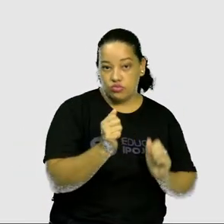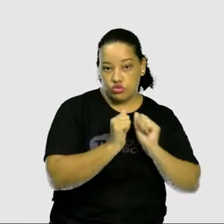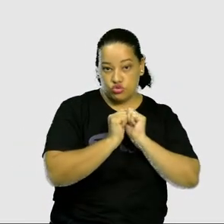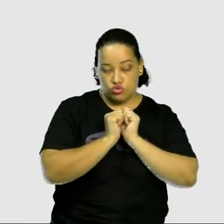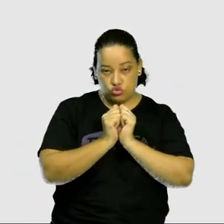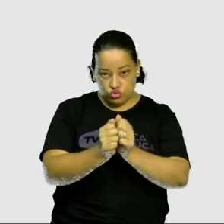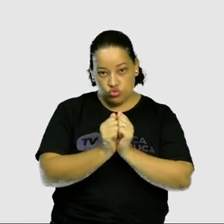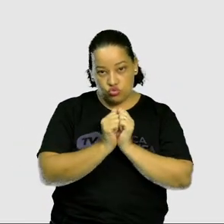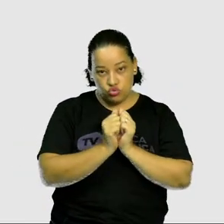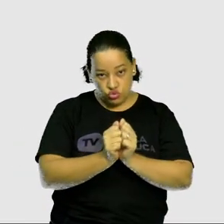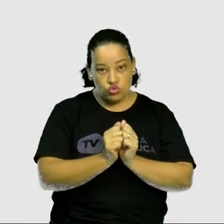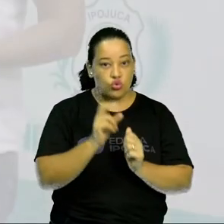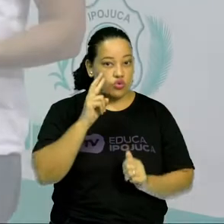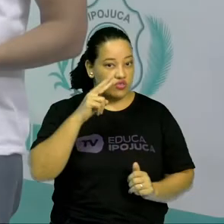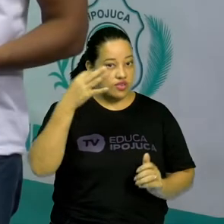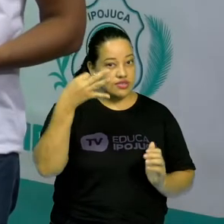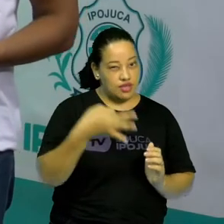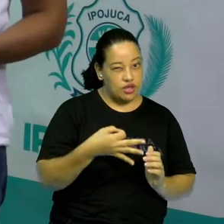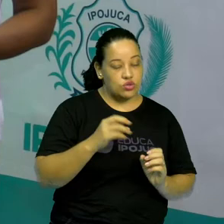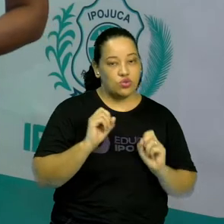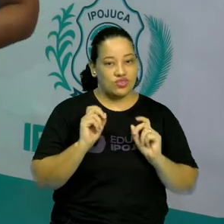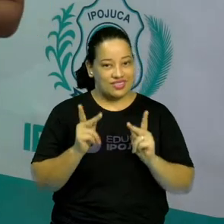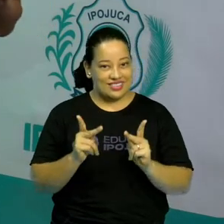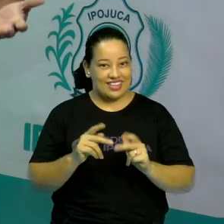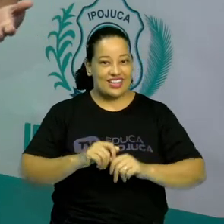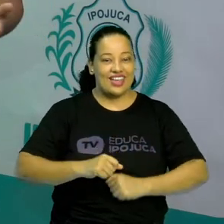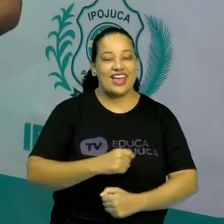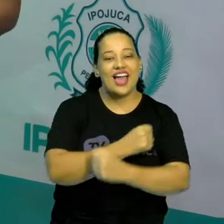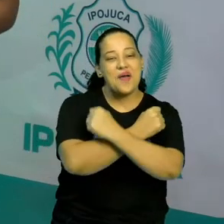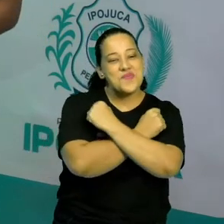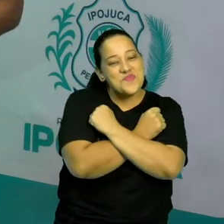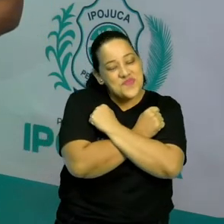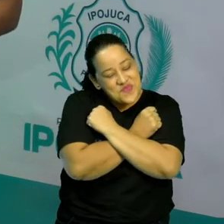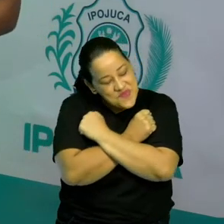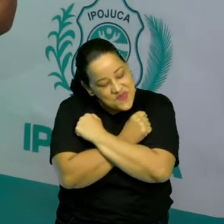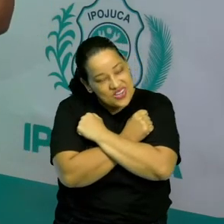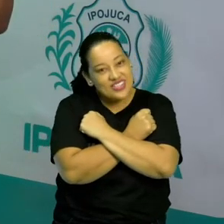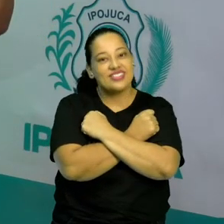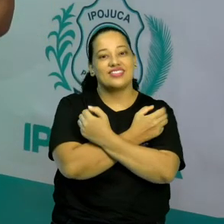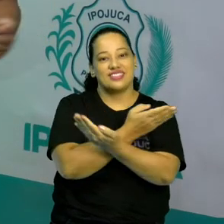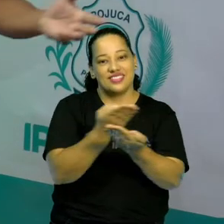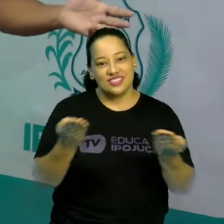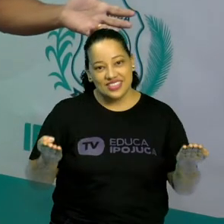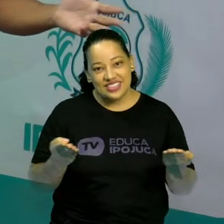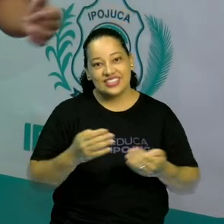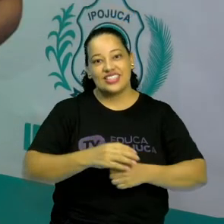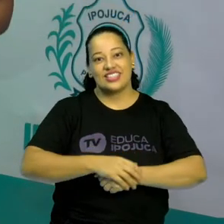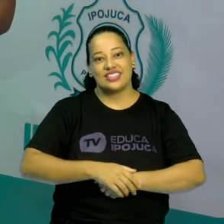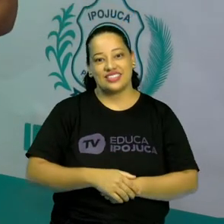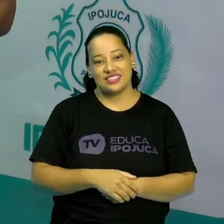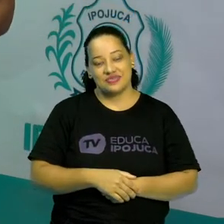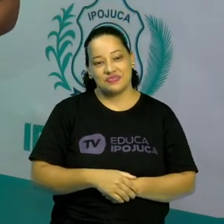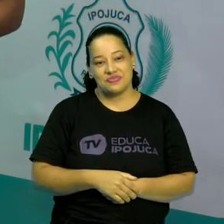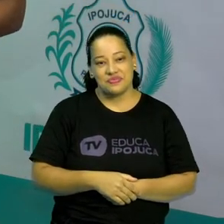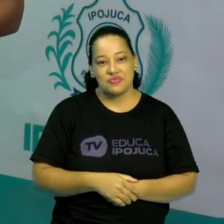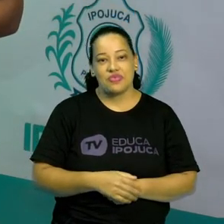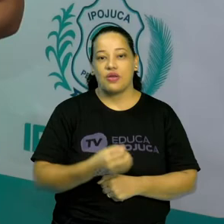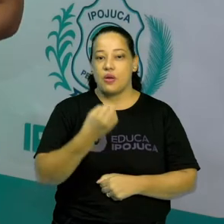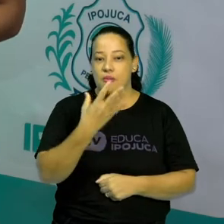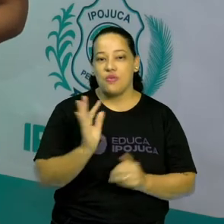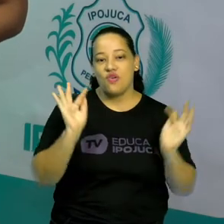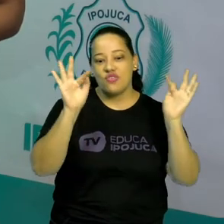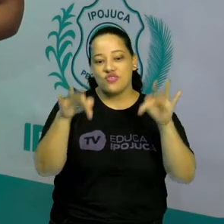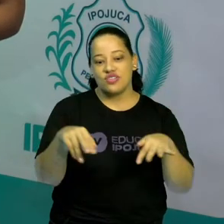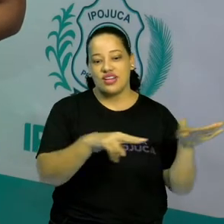corrigir na nossa próxima aula. Um grande abraço para vocês, um ótimo final de